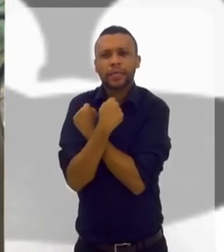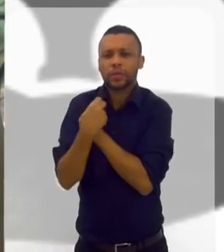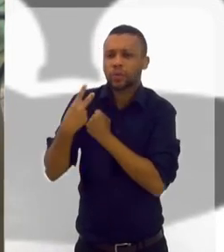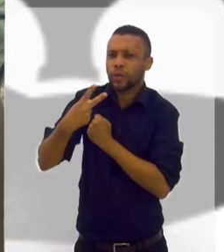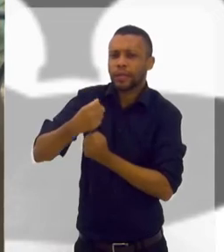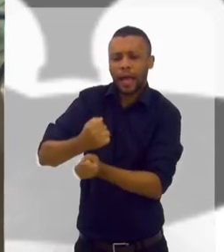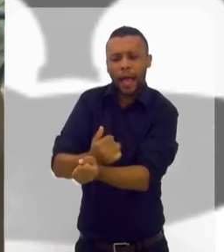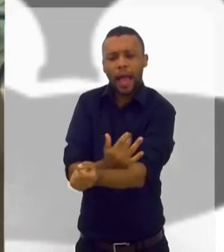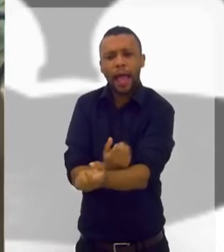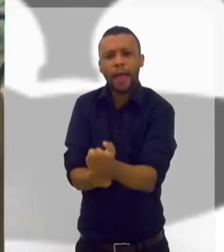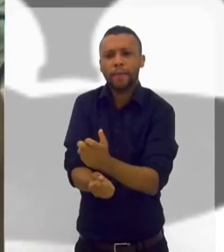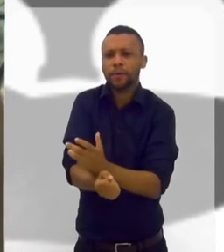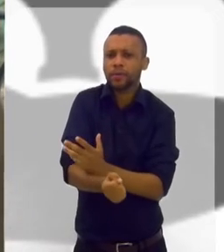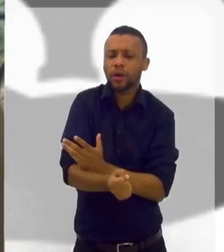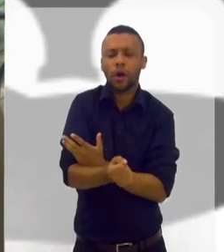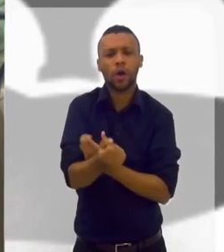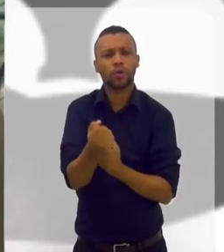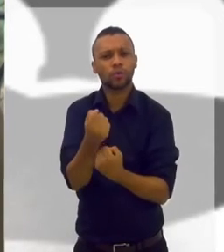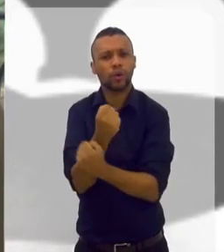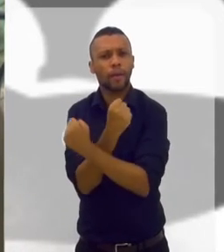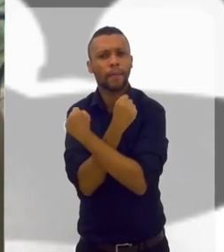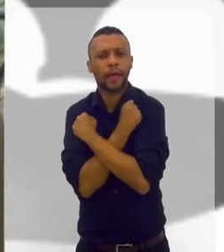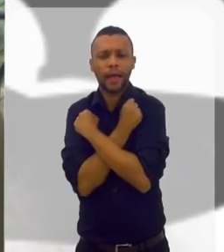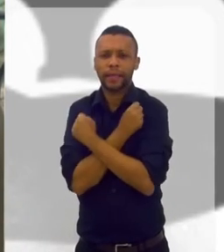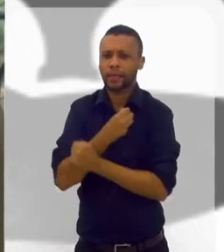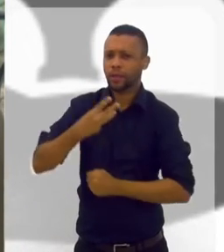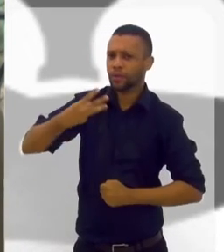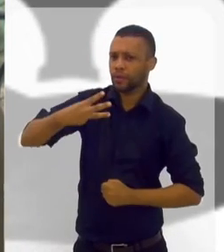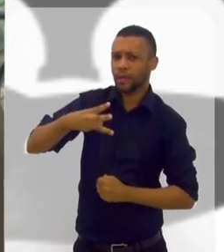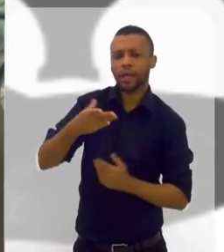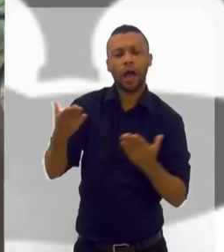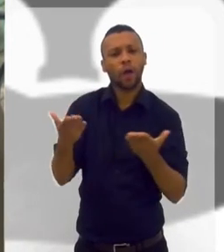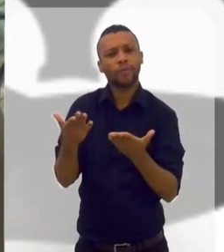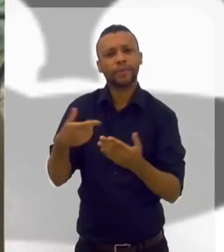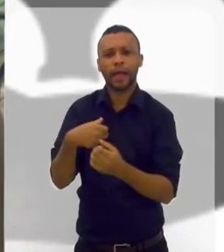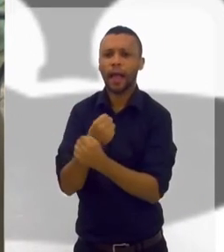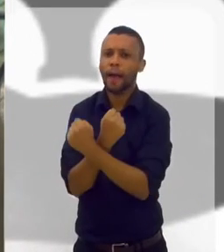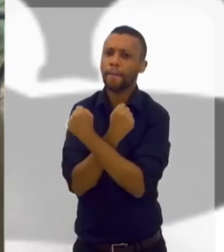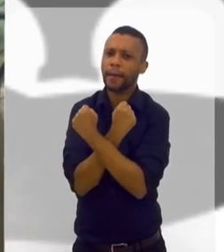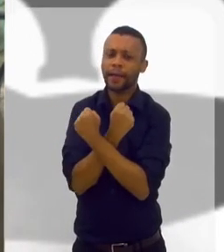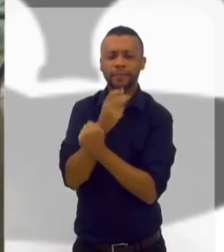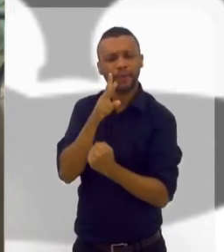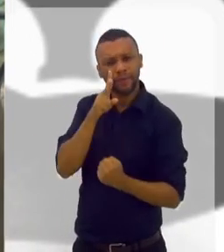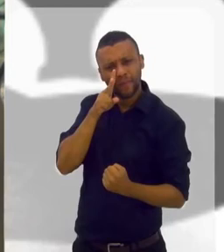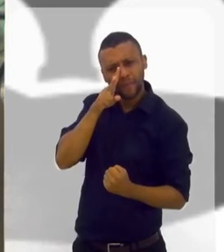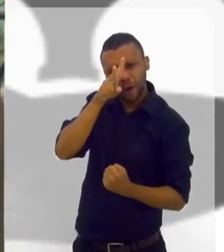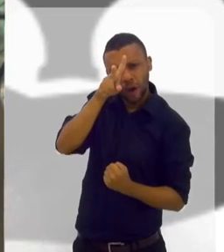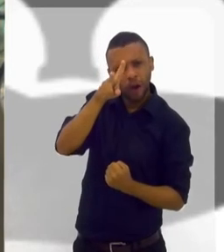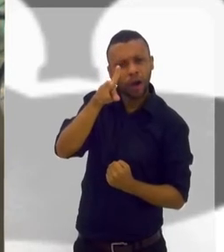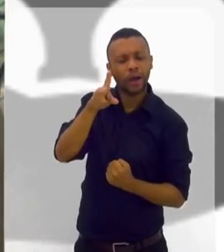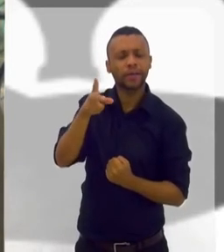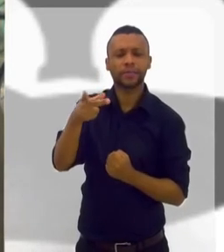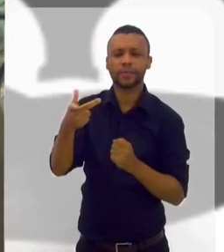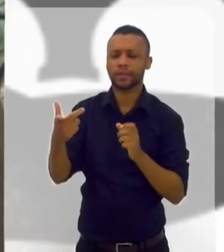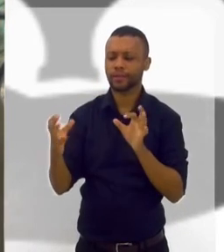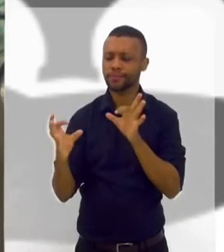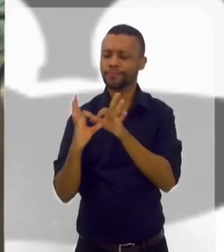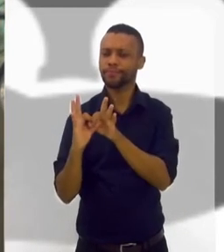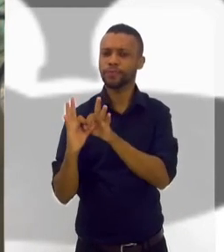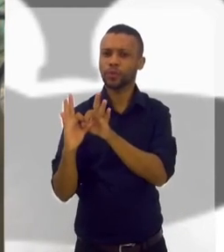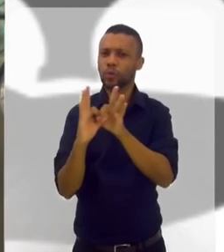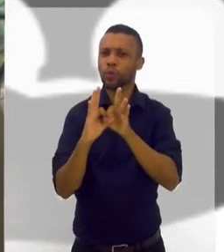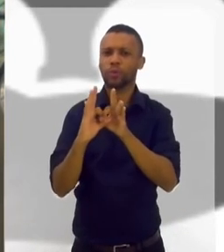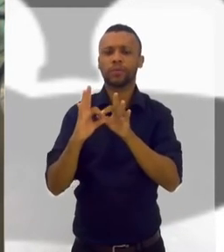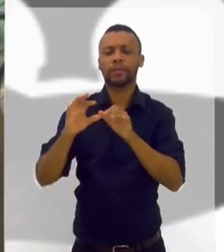mais forte. Dois, sentindo as emoções, o amor, a alegria. E três, você abraça essa criança agora. Bem forte. E ela se